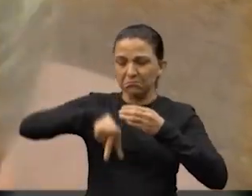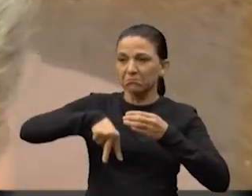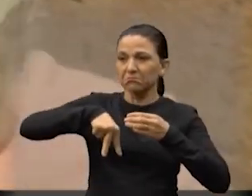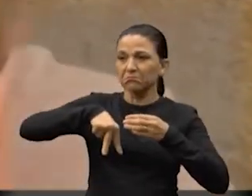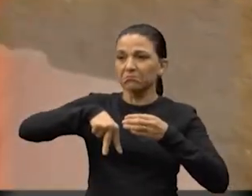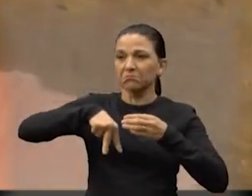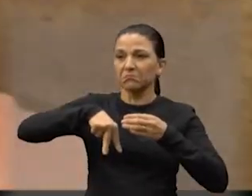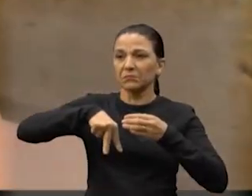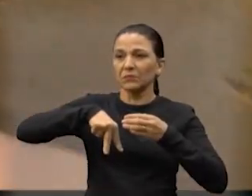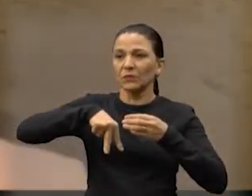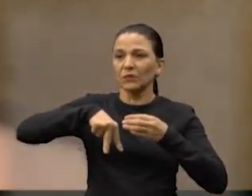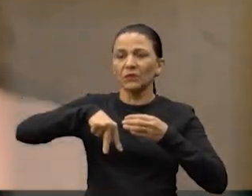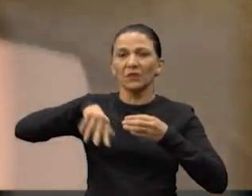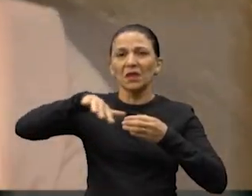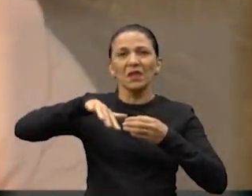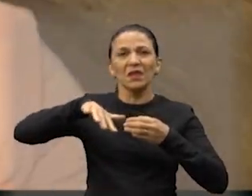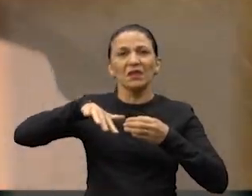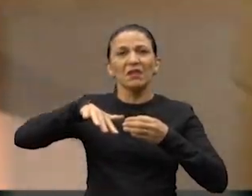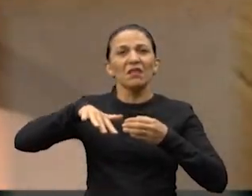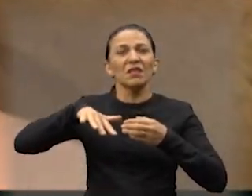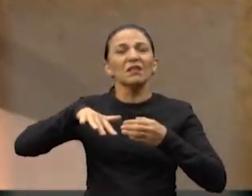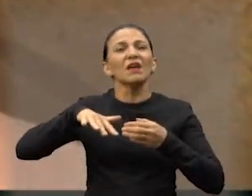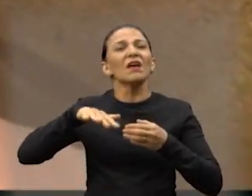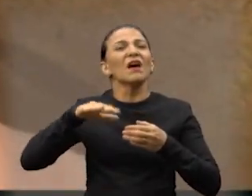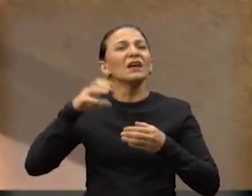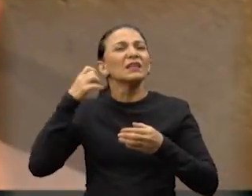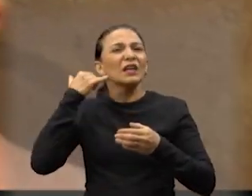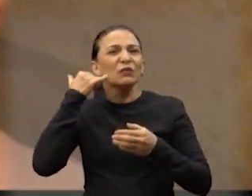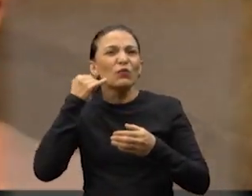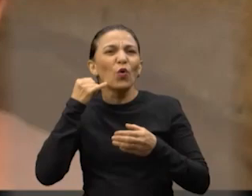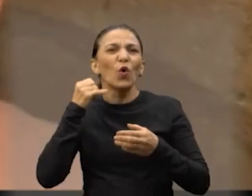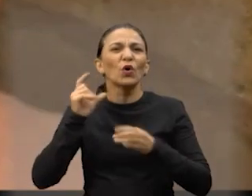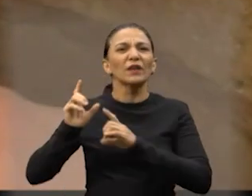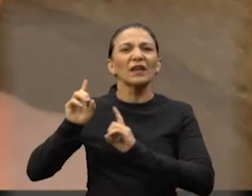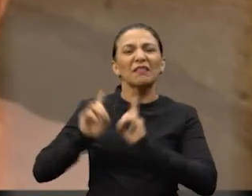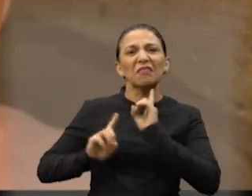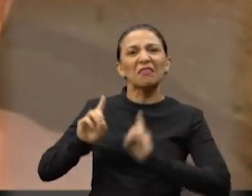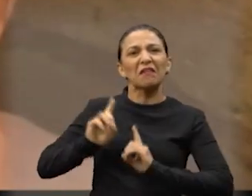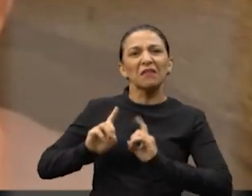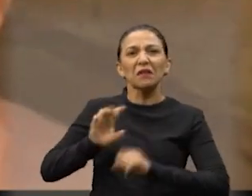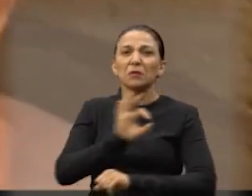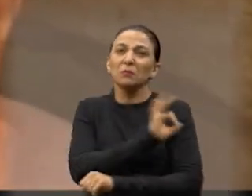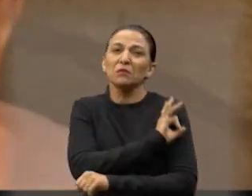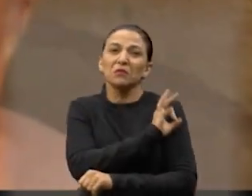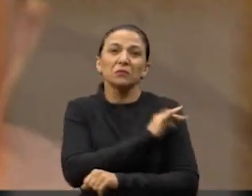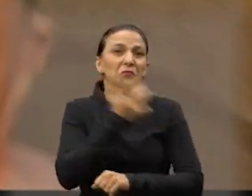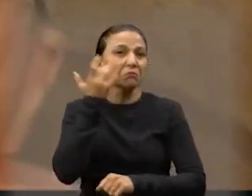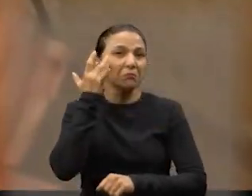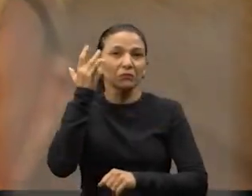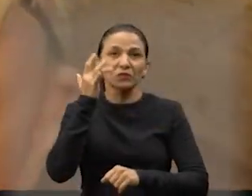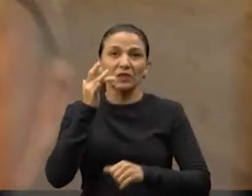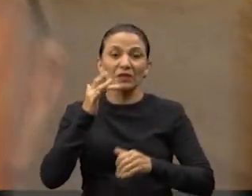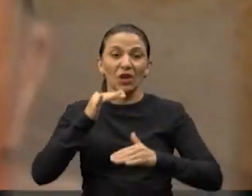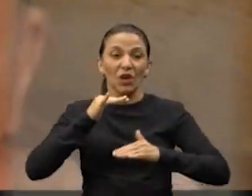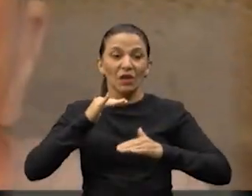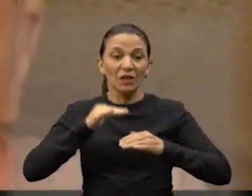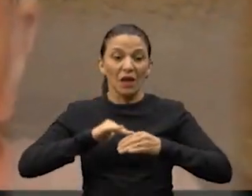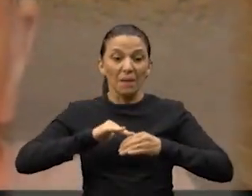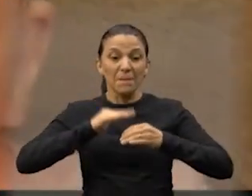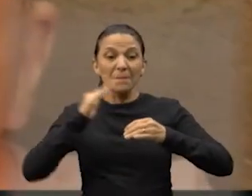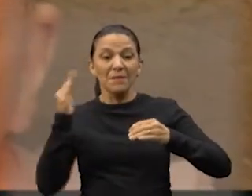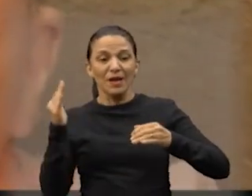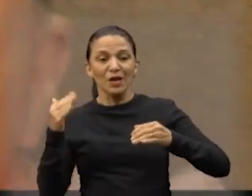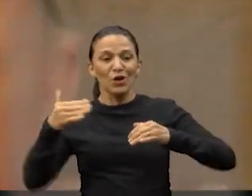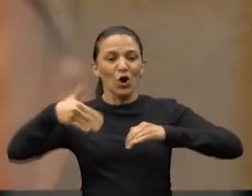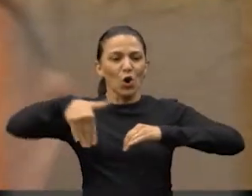da Telefônica, se é do DAE, se é do Prefeitura. Se é aqui no meio da rua, Berto. Vamos mudar a